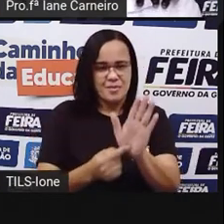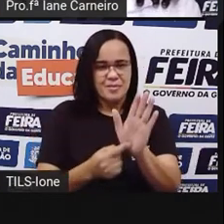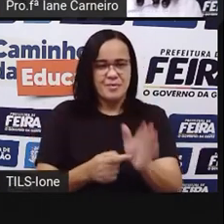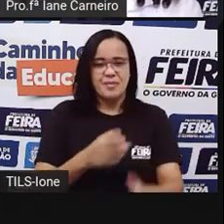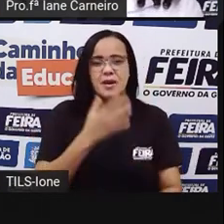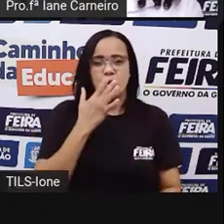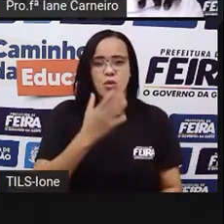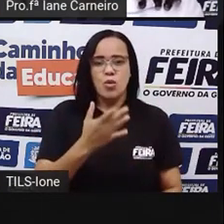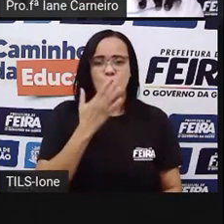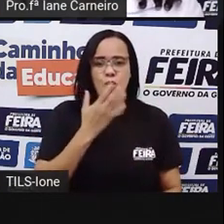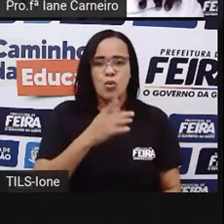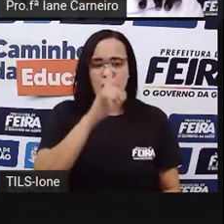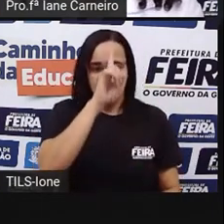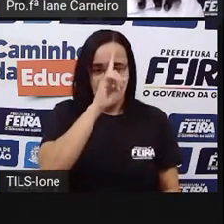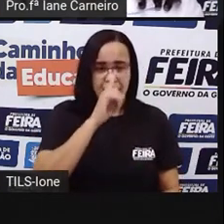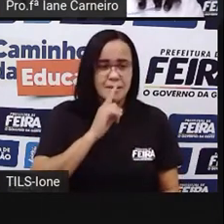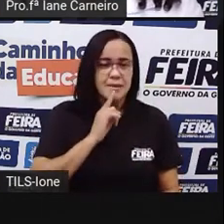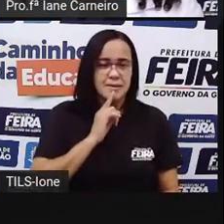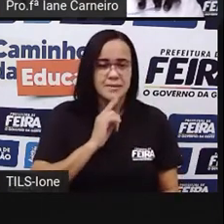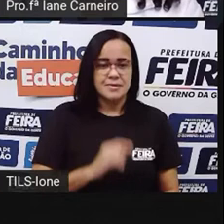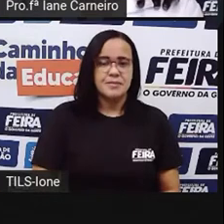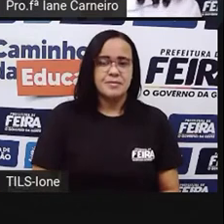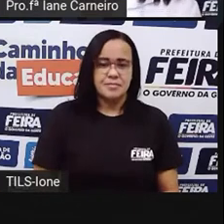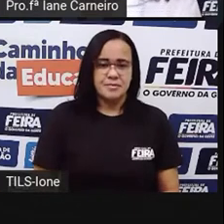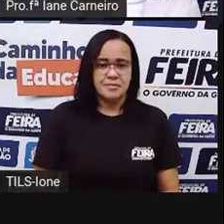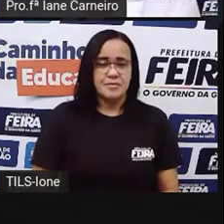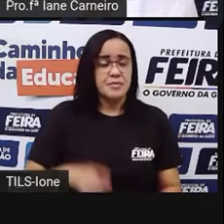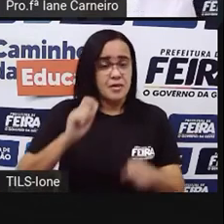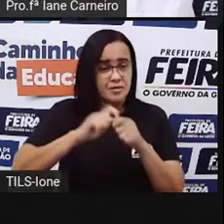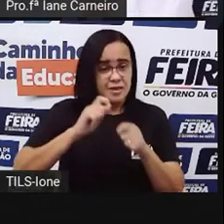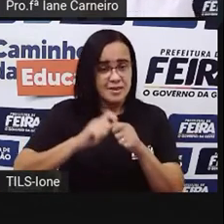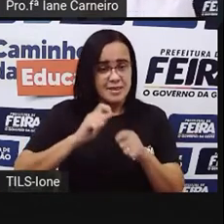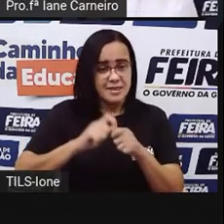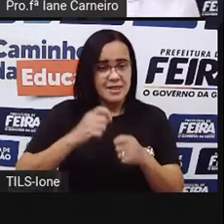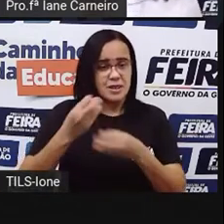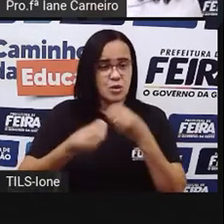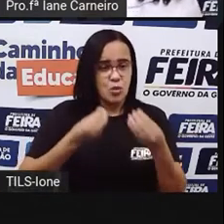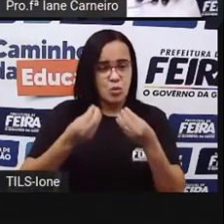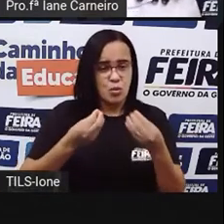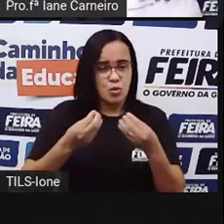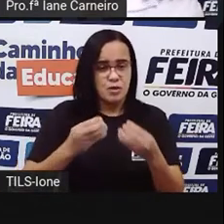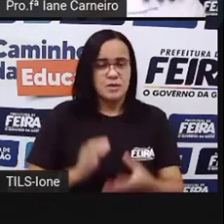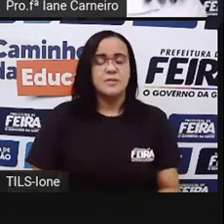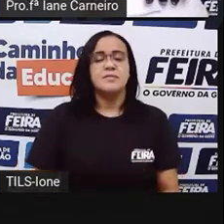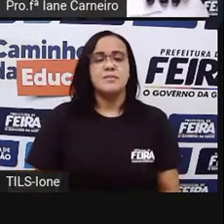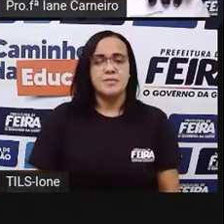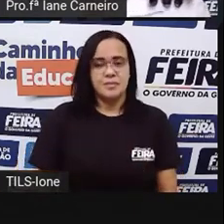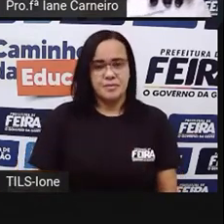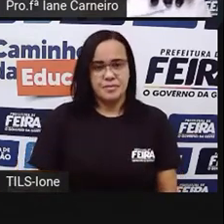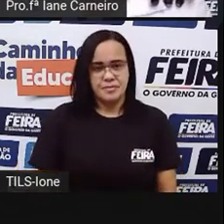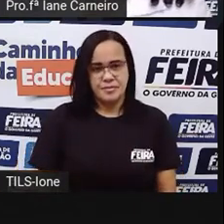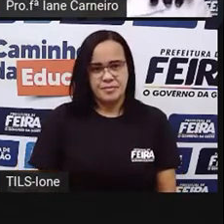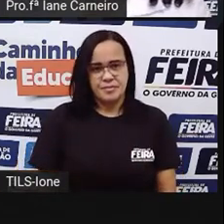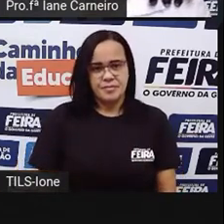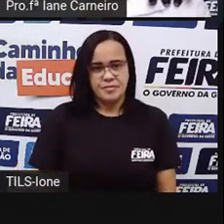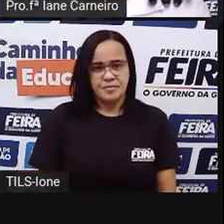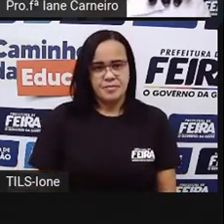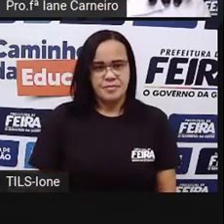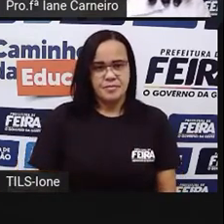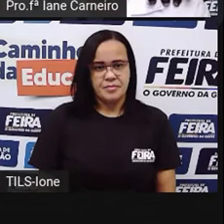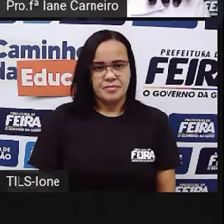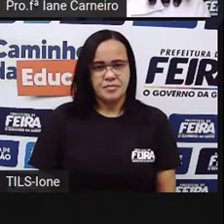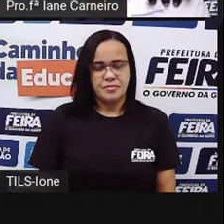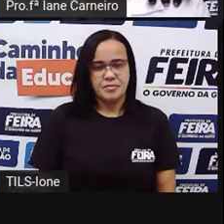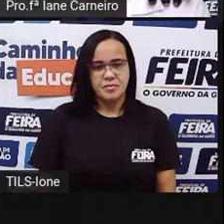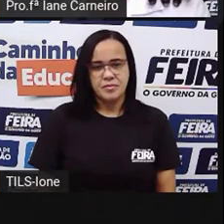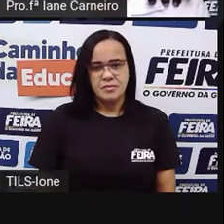boa. E eu vou fazer aqui o traçado, ó, dessas letras, tá bom? Para você ver como é que a Pró vai fazer. Deixa aumentar um pouquinho